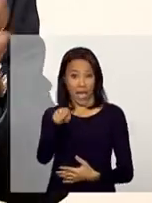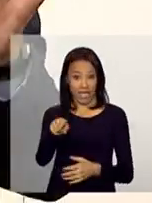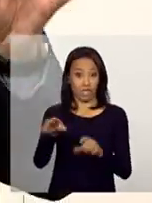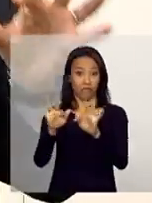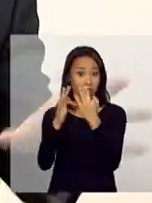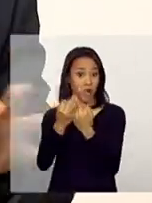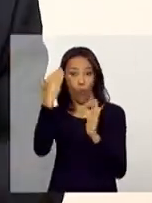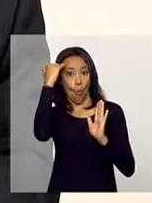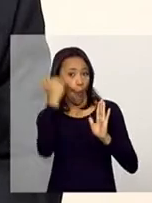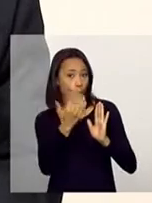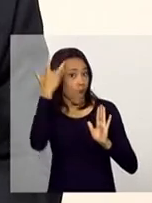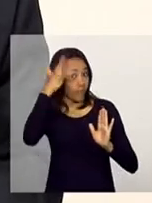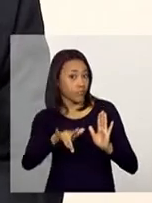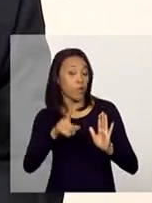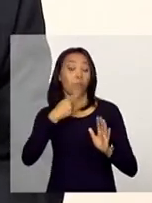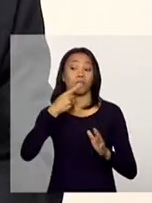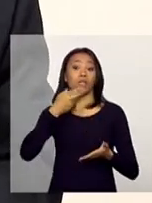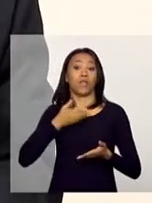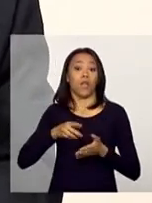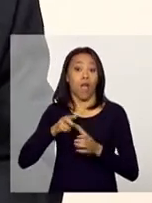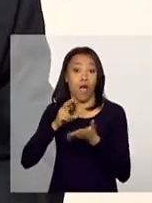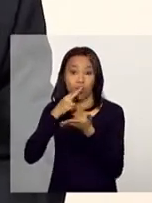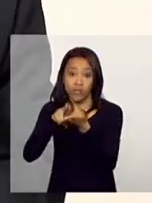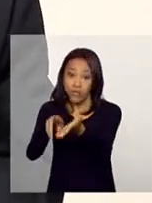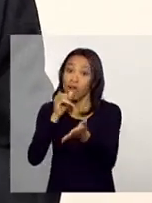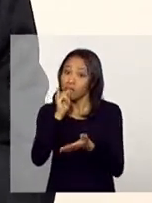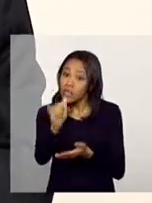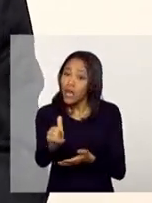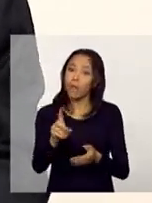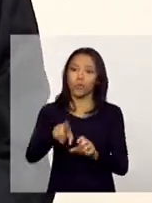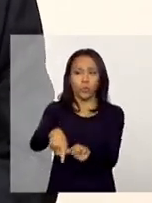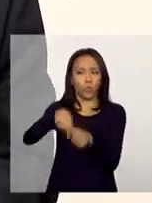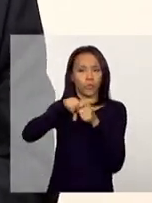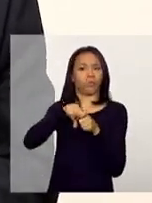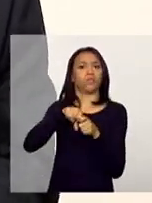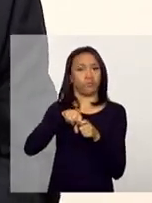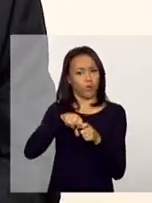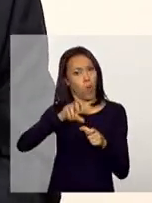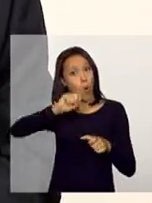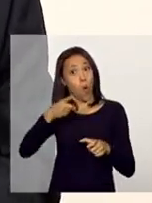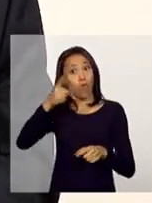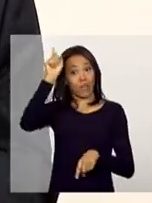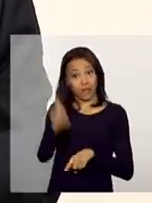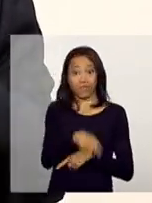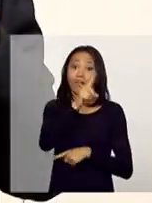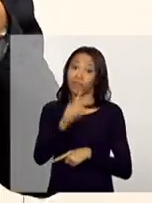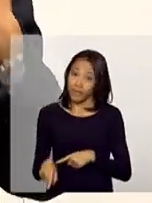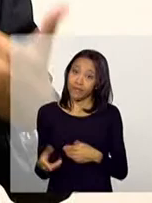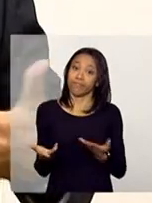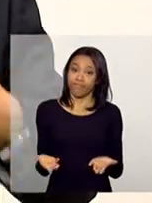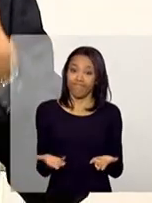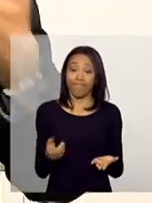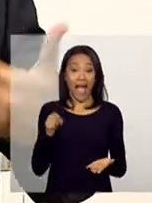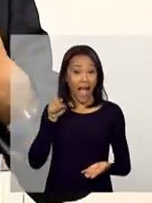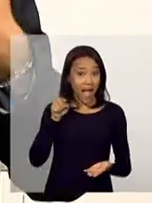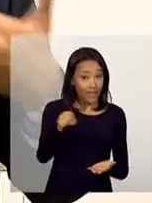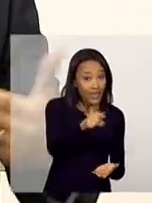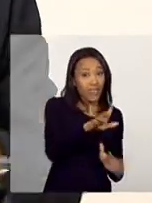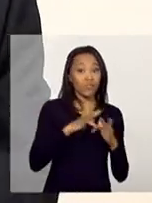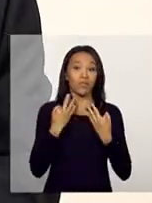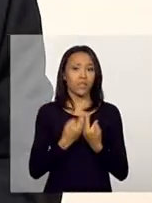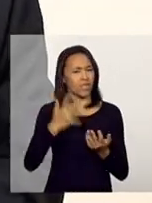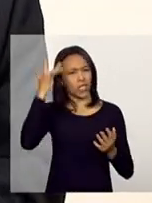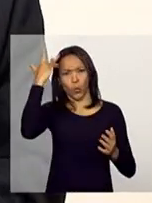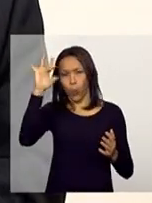Elas podem ter uma advertência, pode ter bloqueio, pode ter suspensão, ou até mesmo uma situação extrema de cancelamento. Aquelas famílias que estão descumprindo